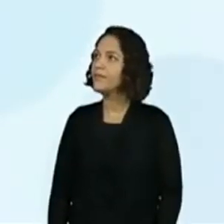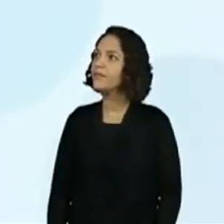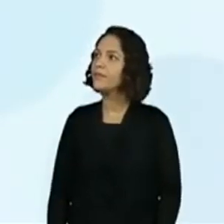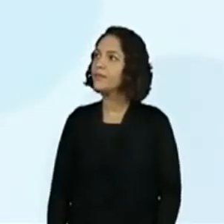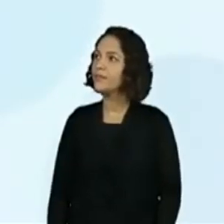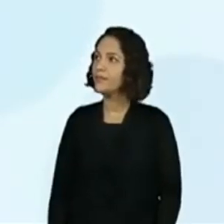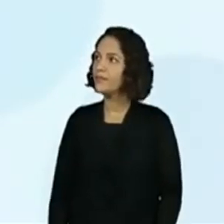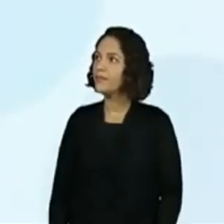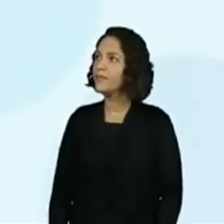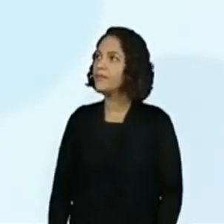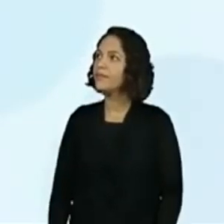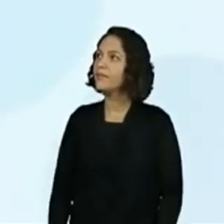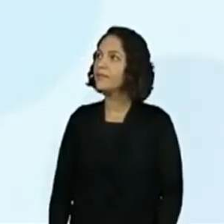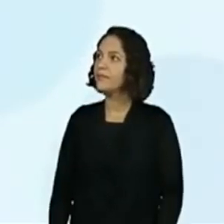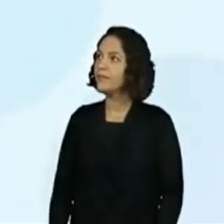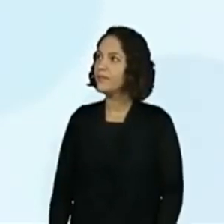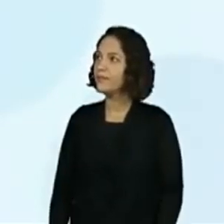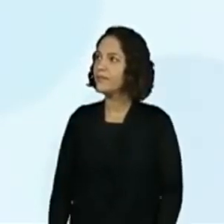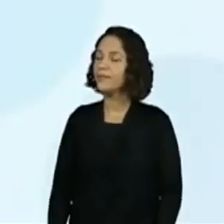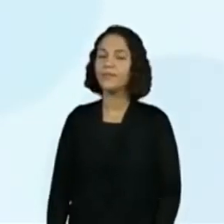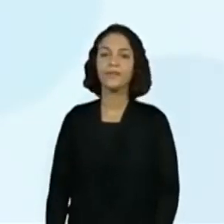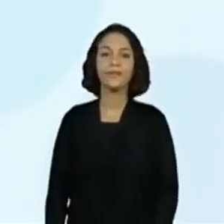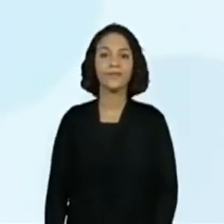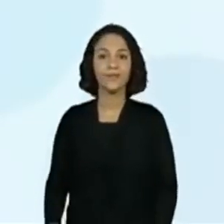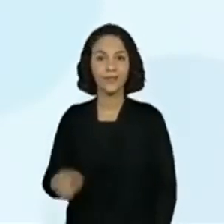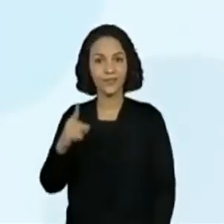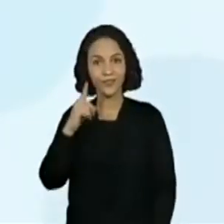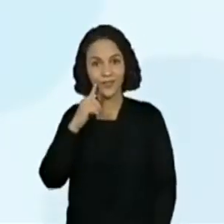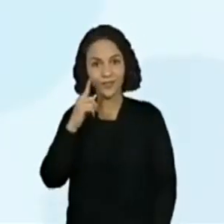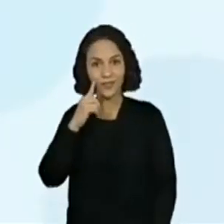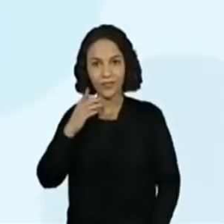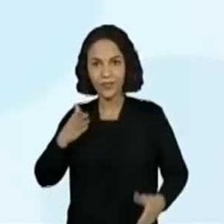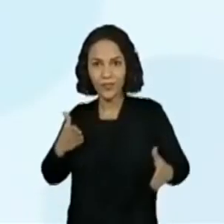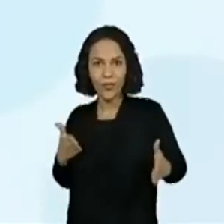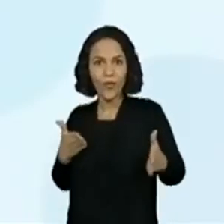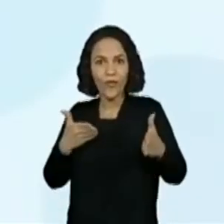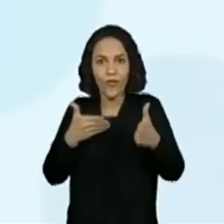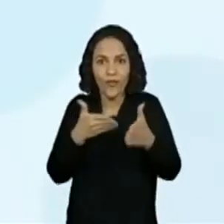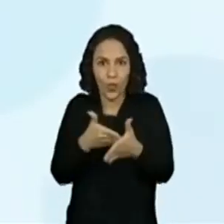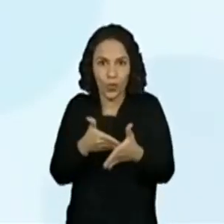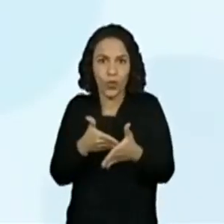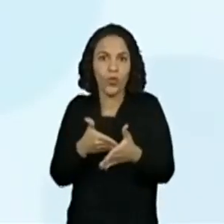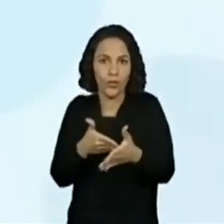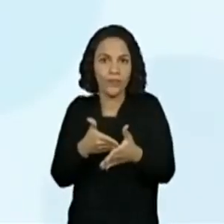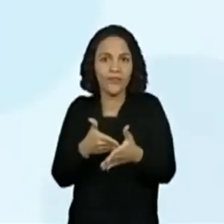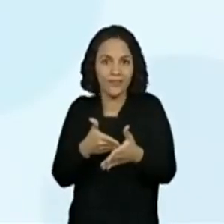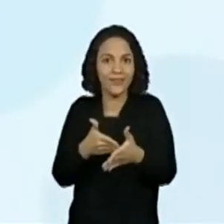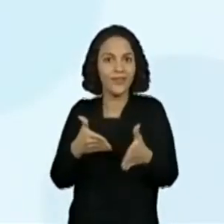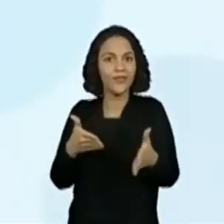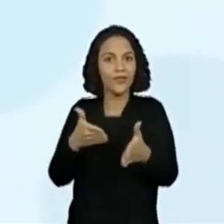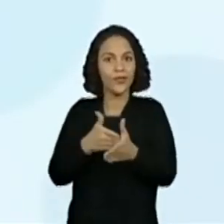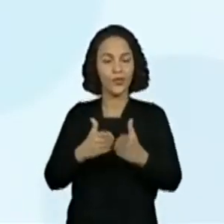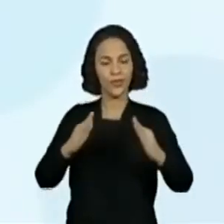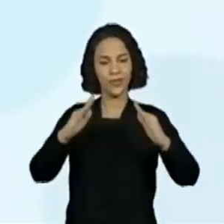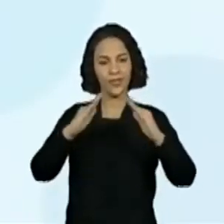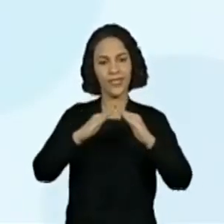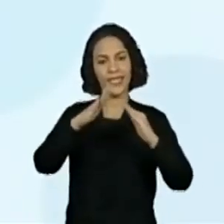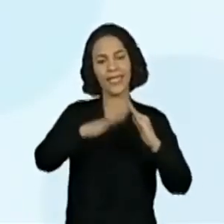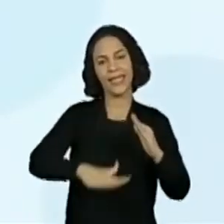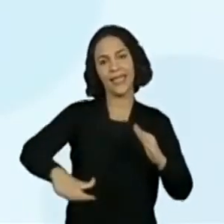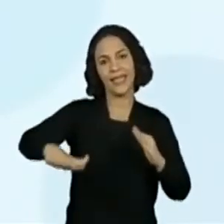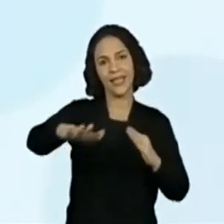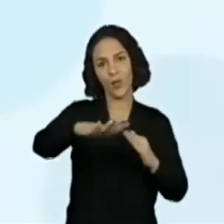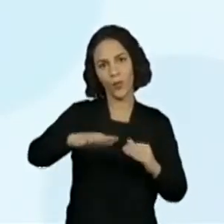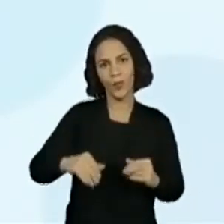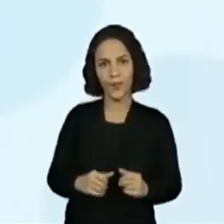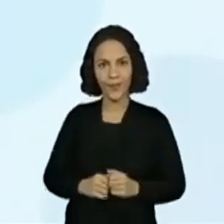Ótimo. Pronto. Ótimo. Lá no fundo do quintal é o próximo verso. Lá no fundo do quintal. A gente